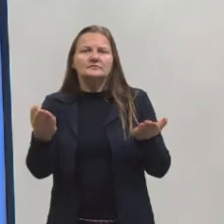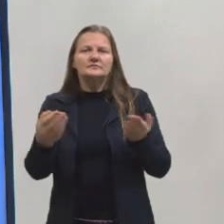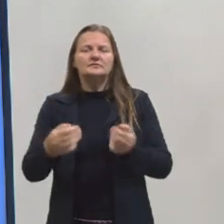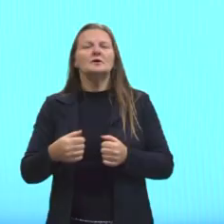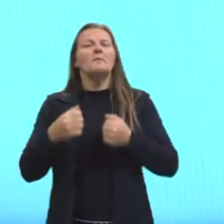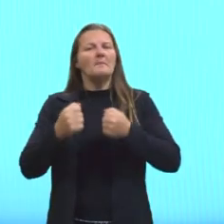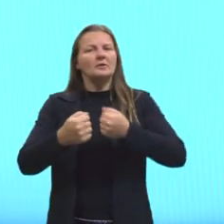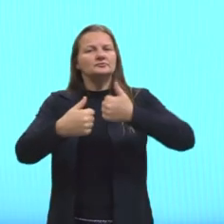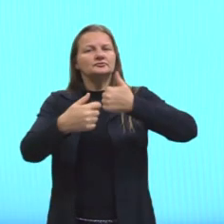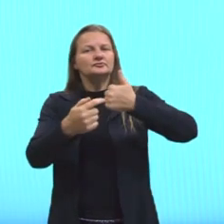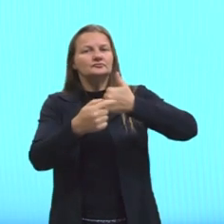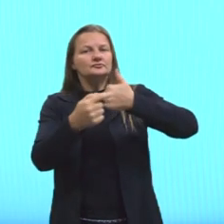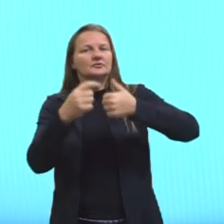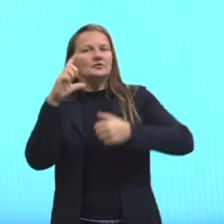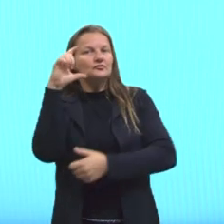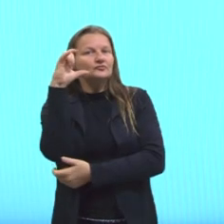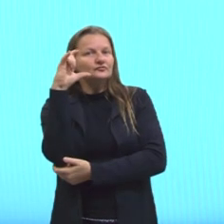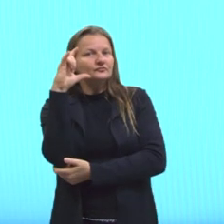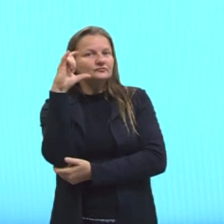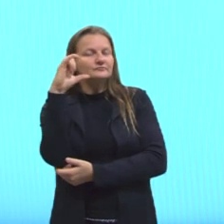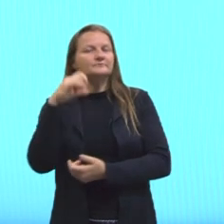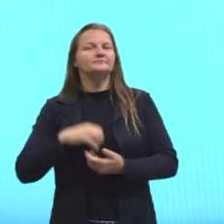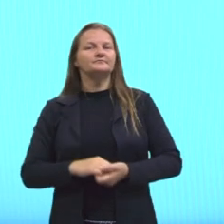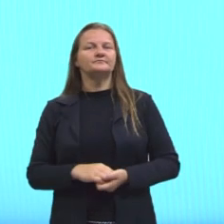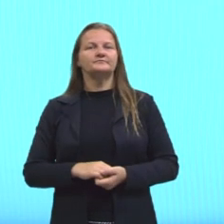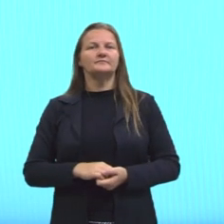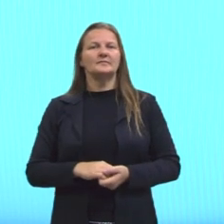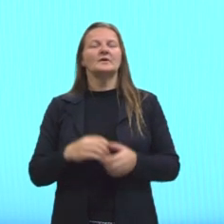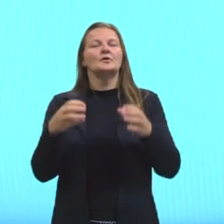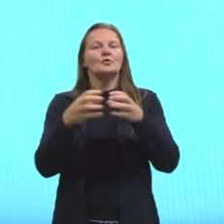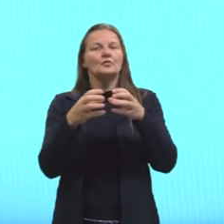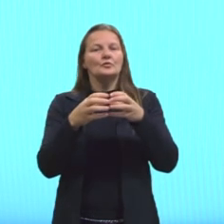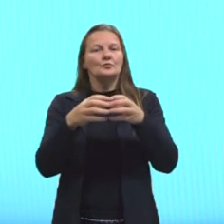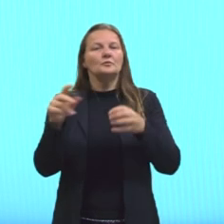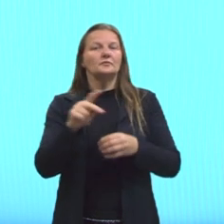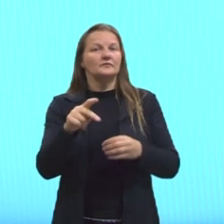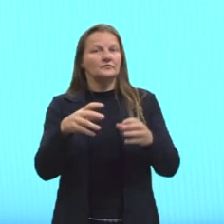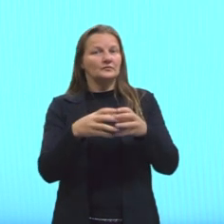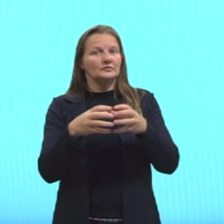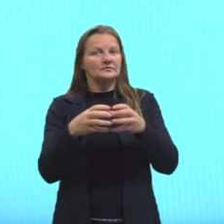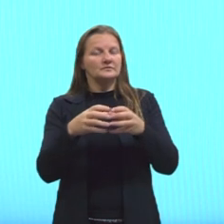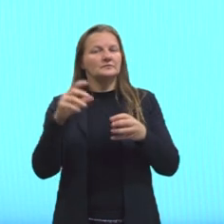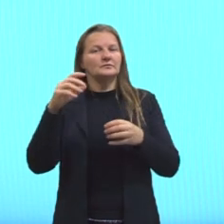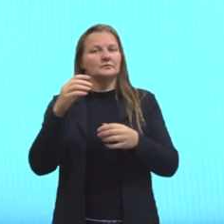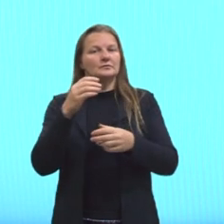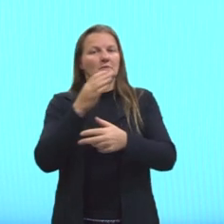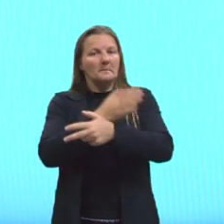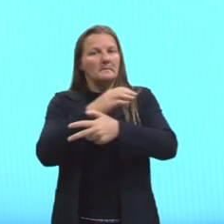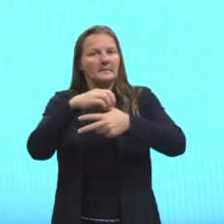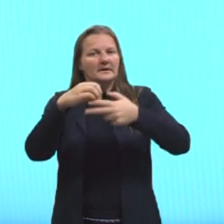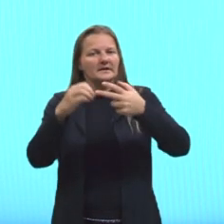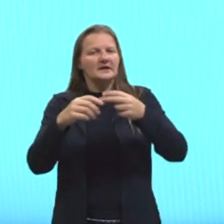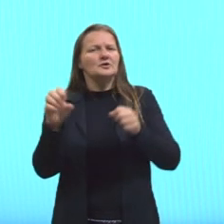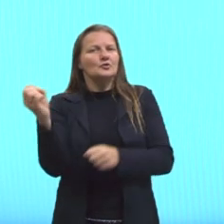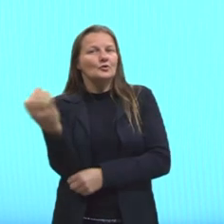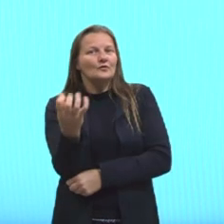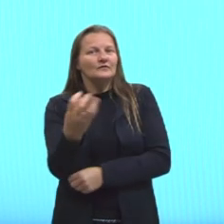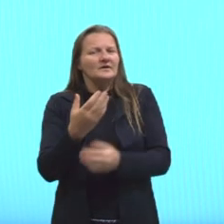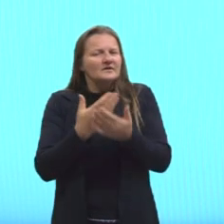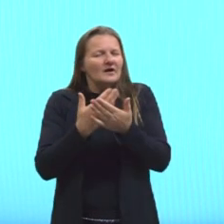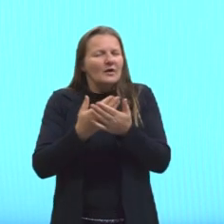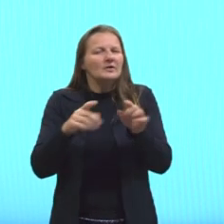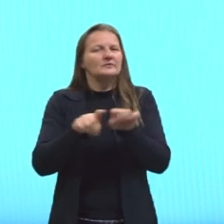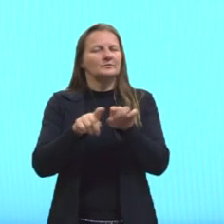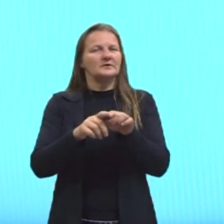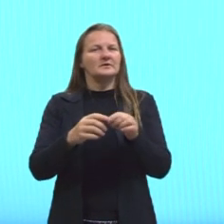me seguir ali no Instagram, a gente tem também o Instagram dos professores do pré-ENEM, a gente posta as novidades, posta as aulas